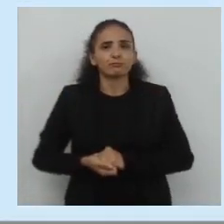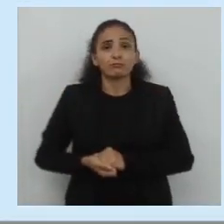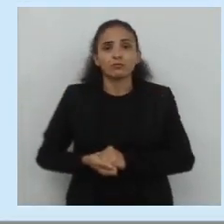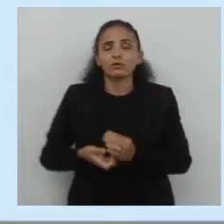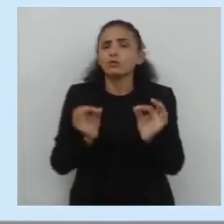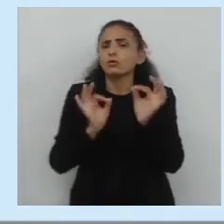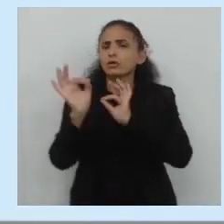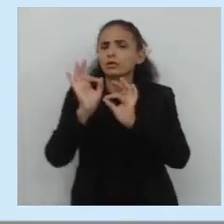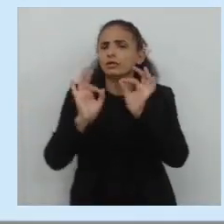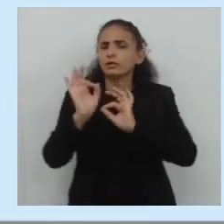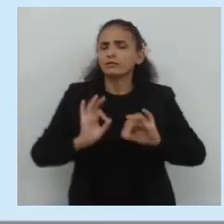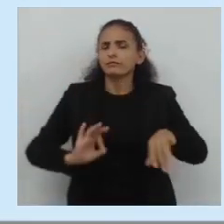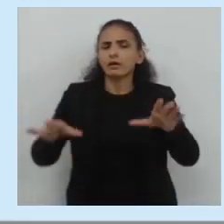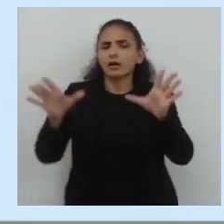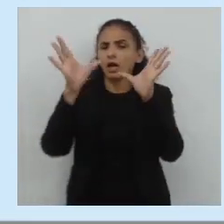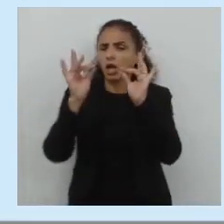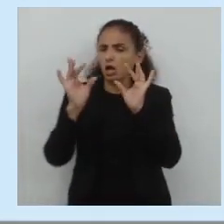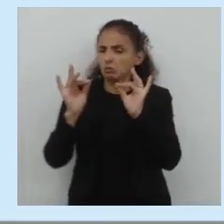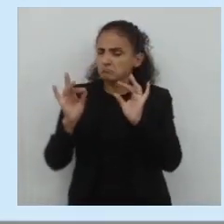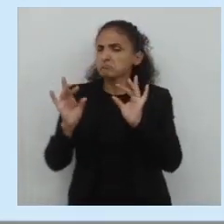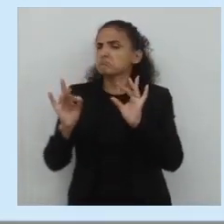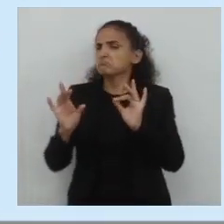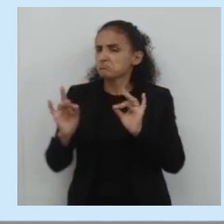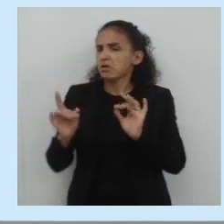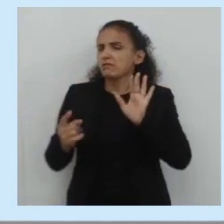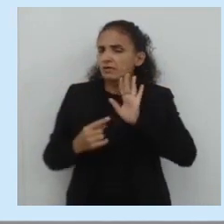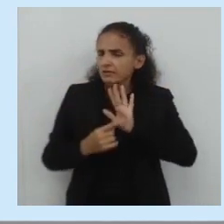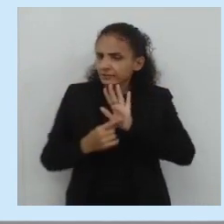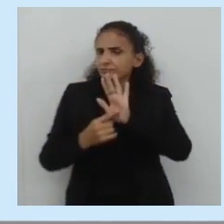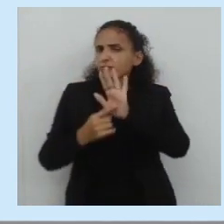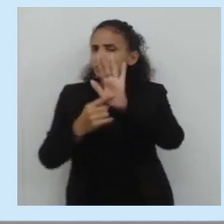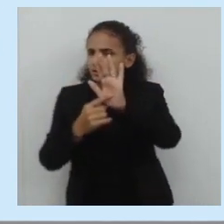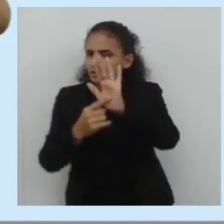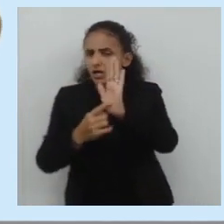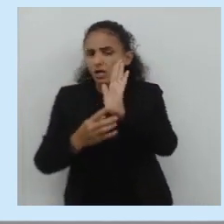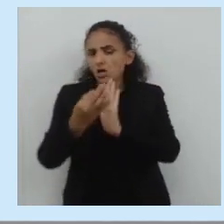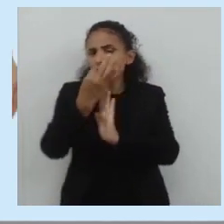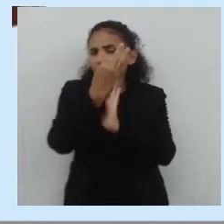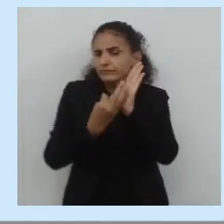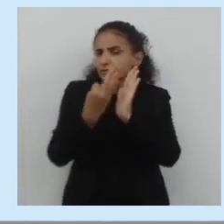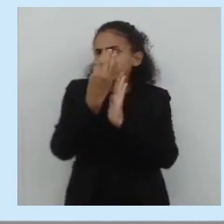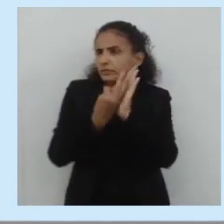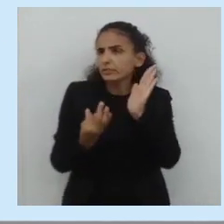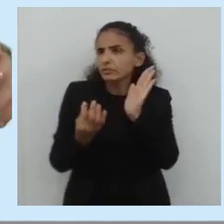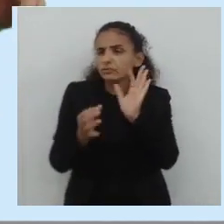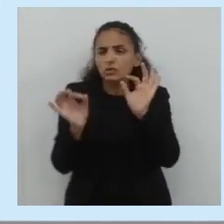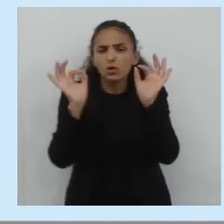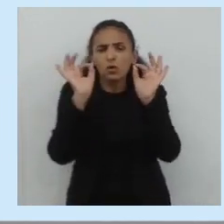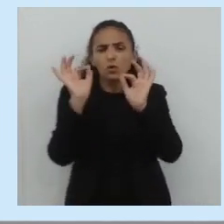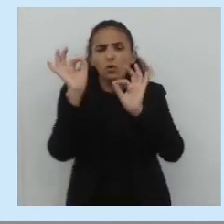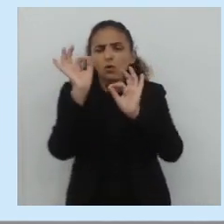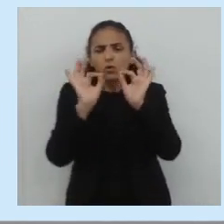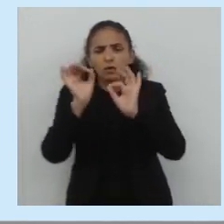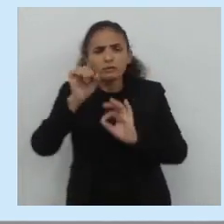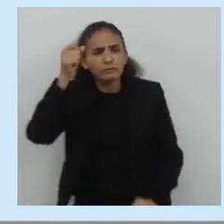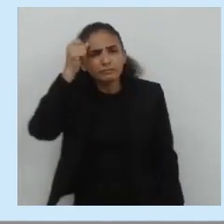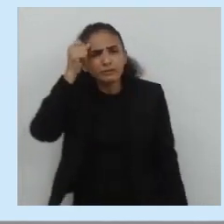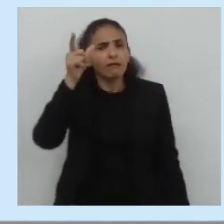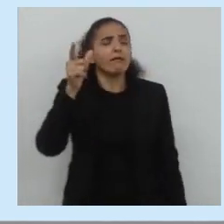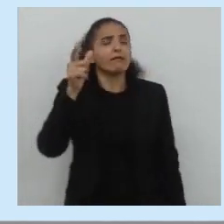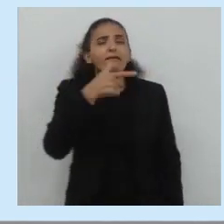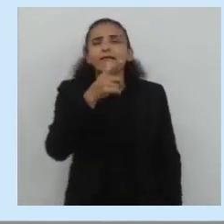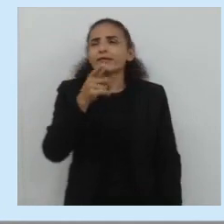Então, a coerência vai dar, justamente, respeito à questão do jogo da ideia. Enquanto que a